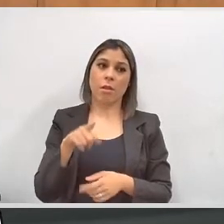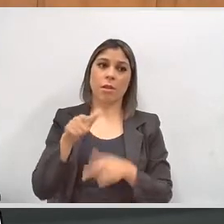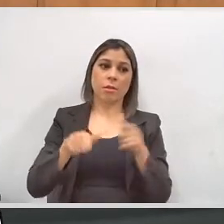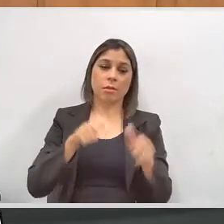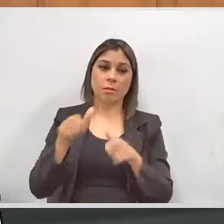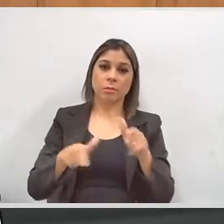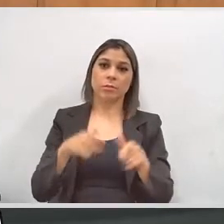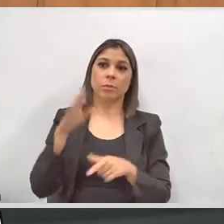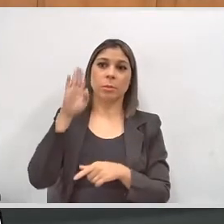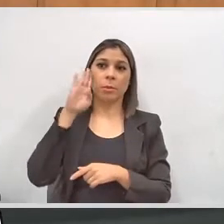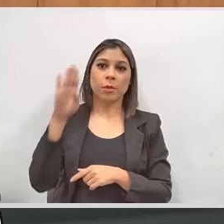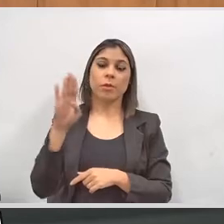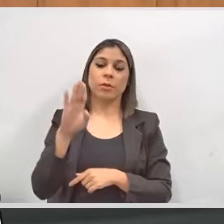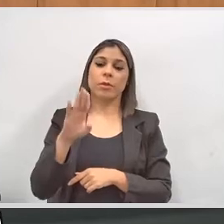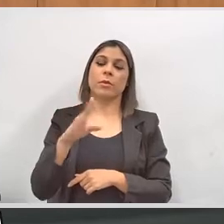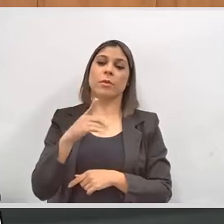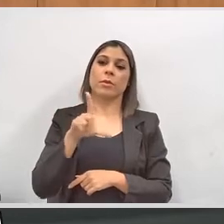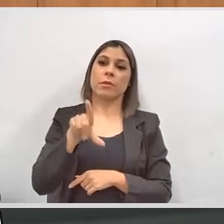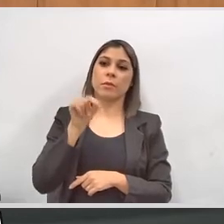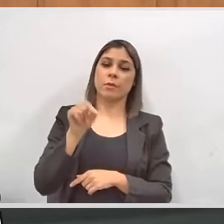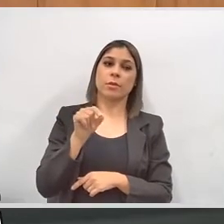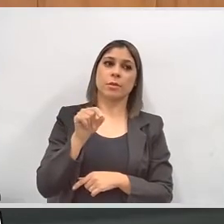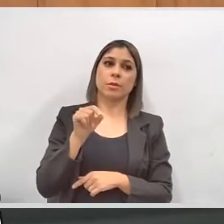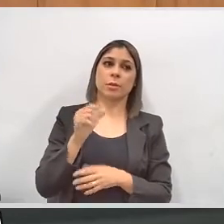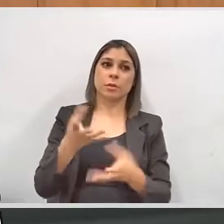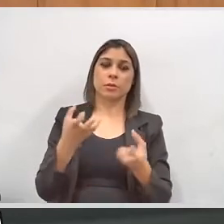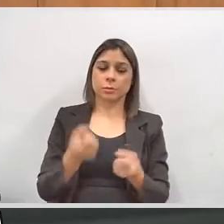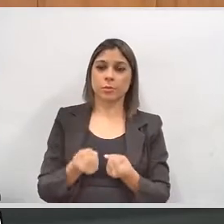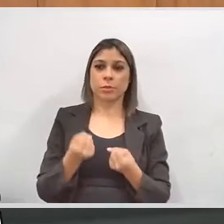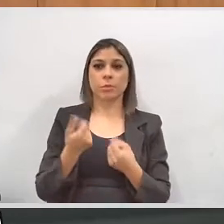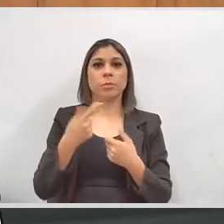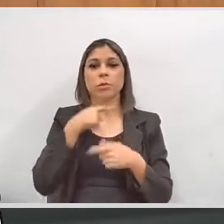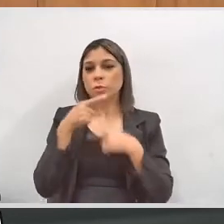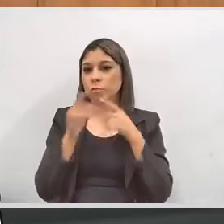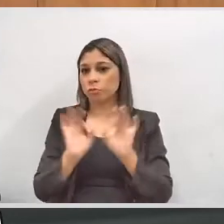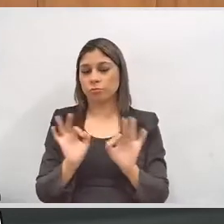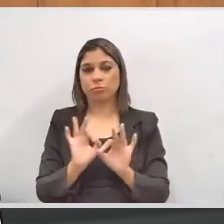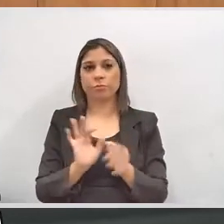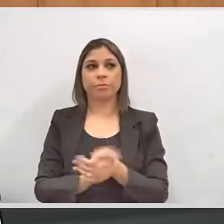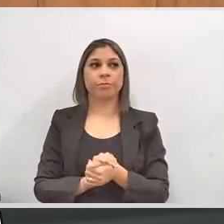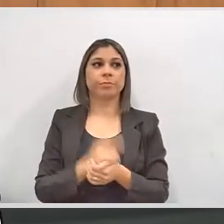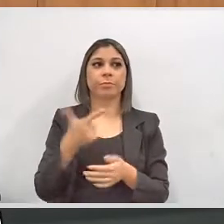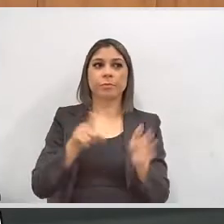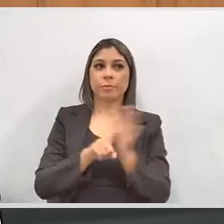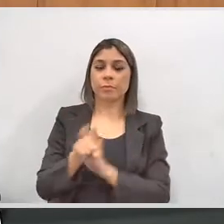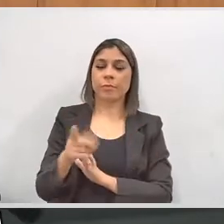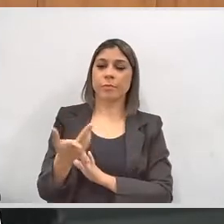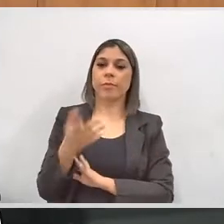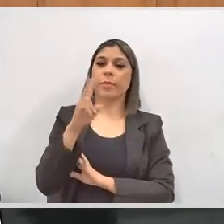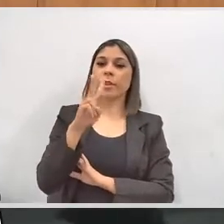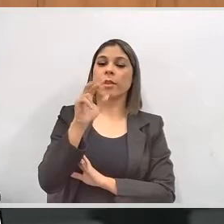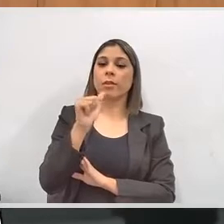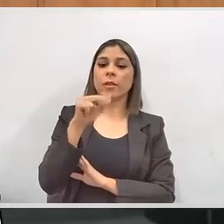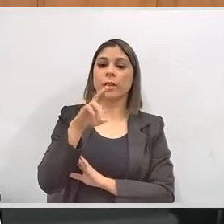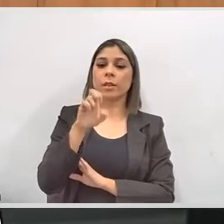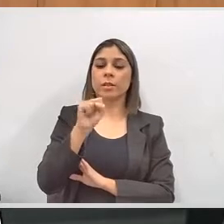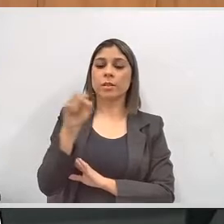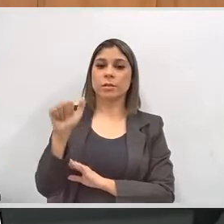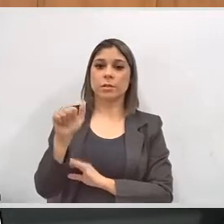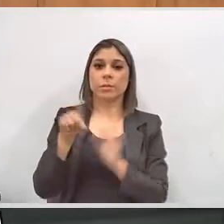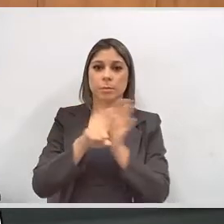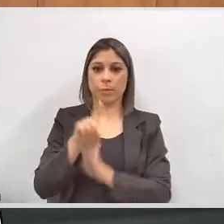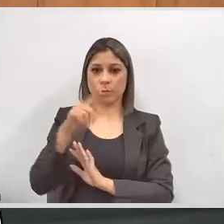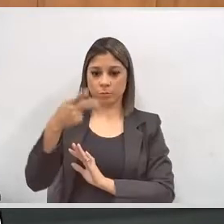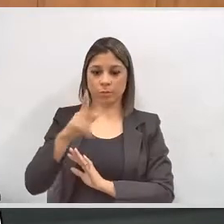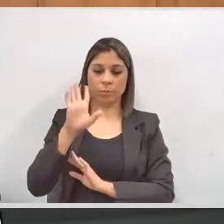institucional mesmo, é essa preferência no atendimento, não tem a dúvida, sem dúvida. Mais uma pergunta, desta feita, da Vanessa,